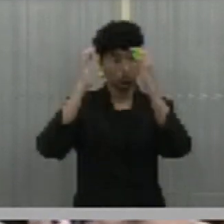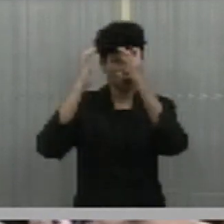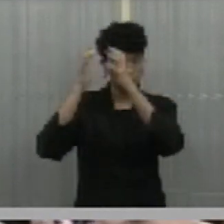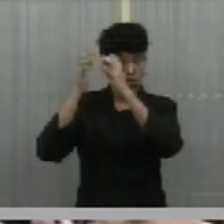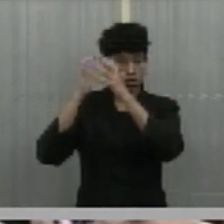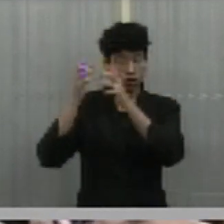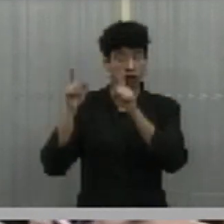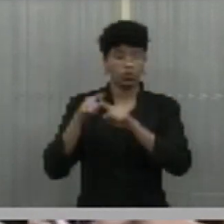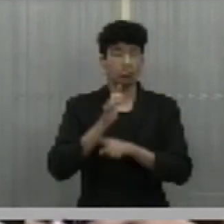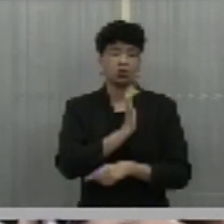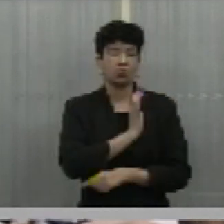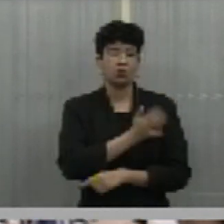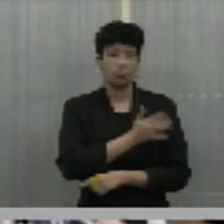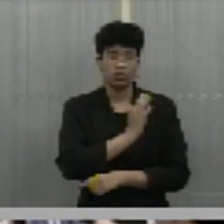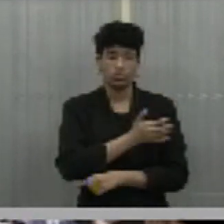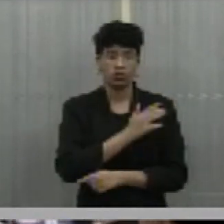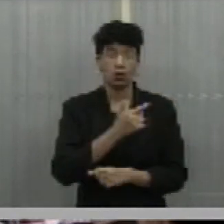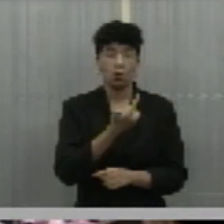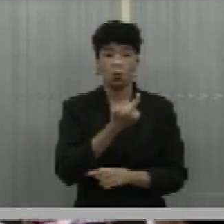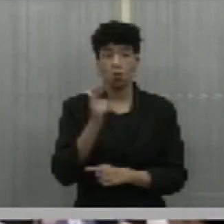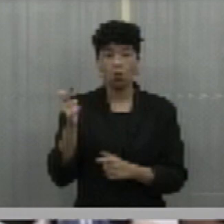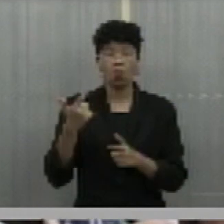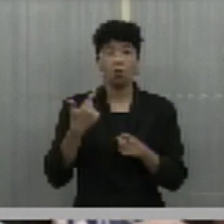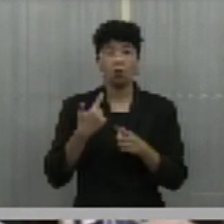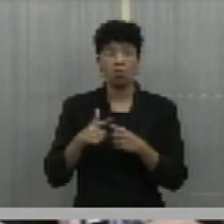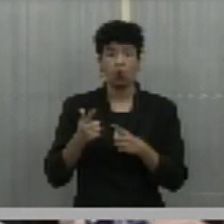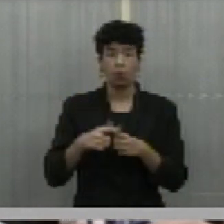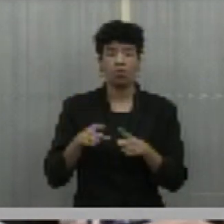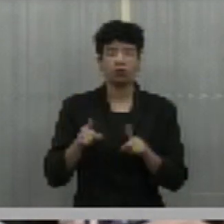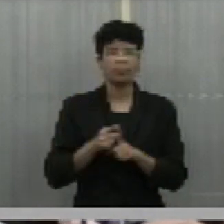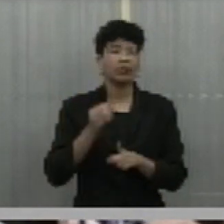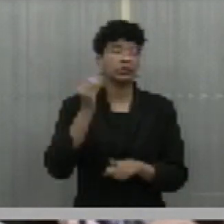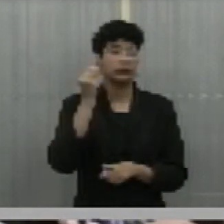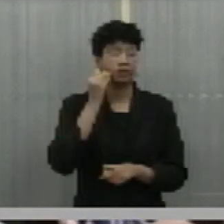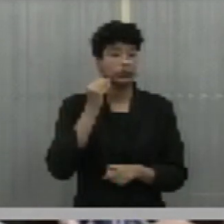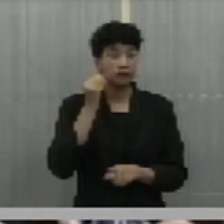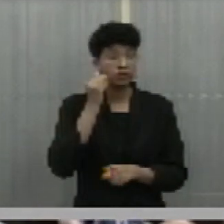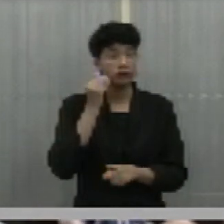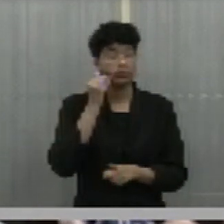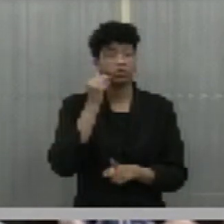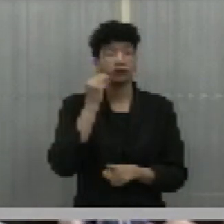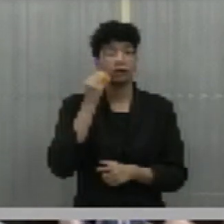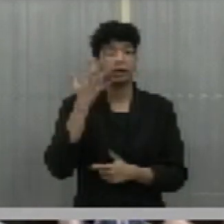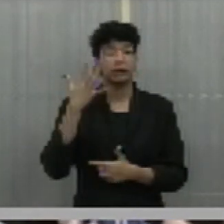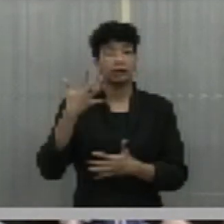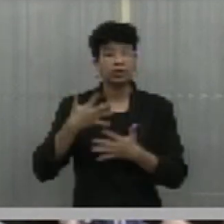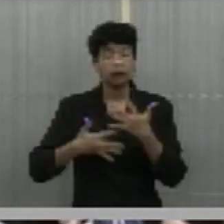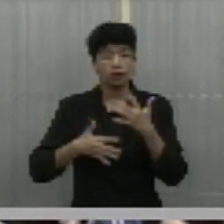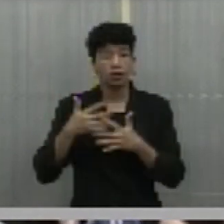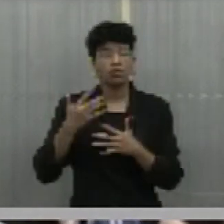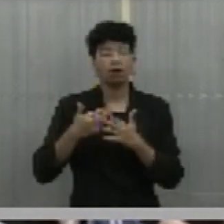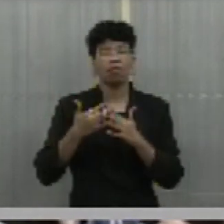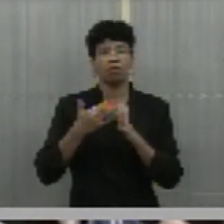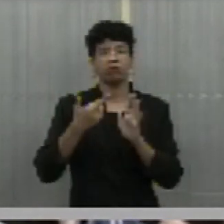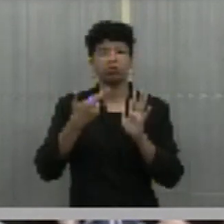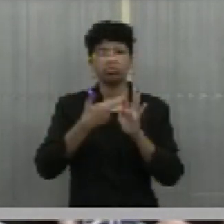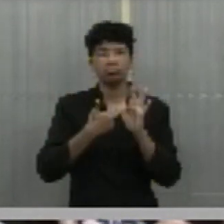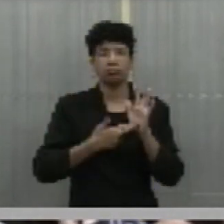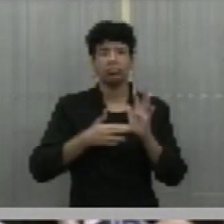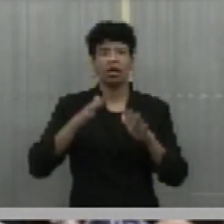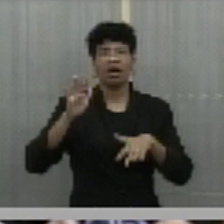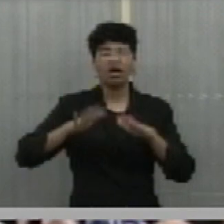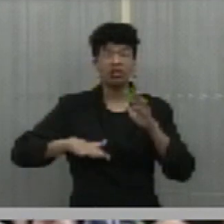cardíacos. E o outro problema é a tentativa de interferir na regulação, às vezes